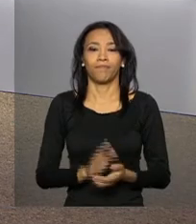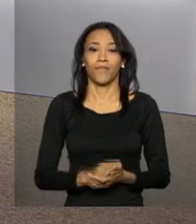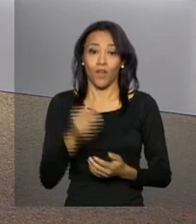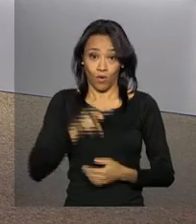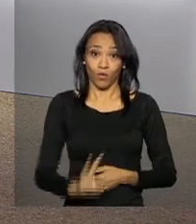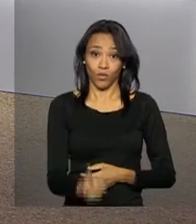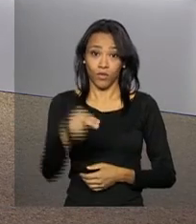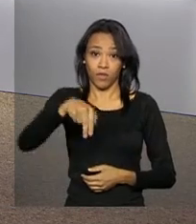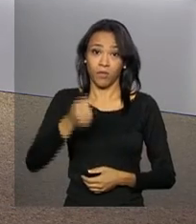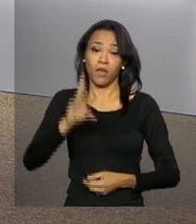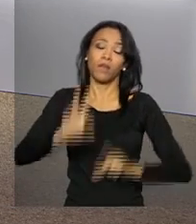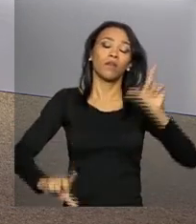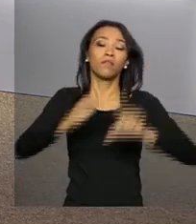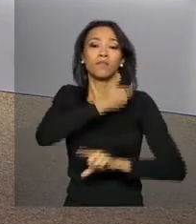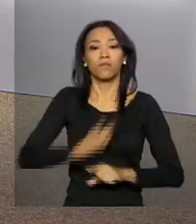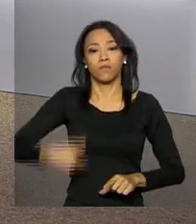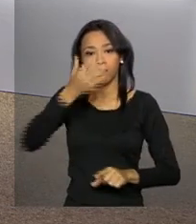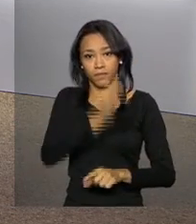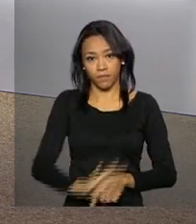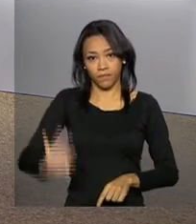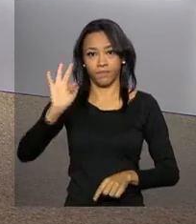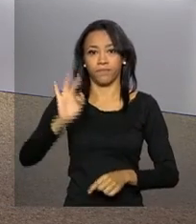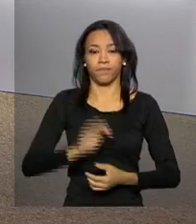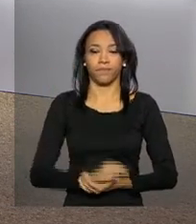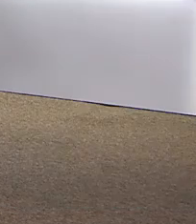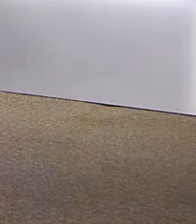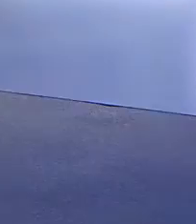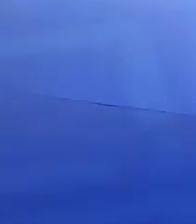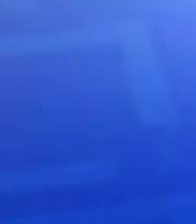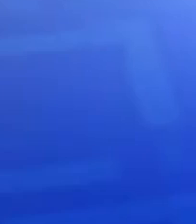Continue com a gente, NBR, a TV do Governo Federal.